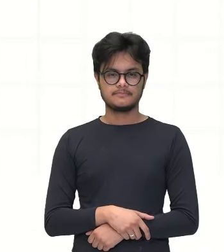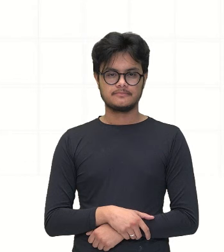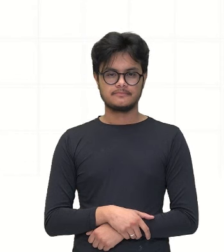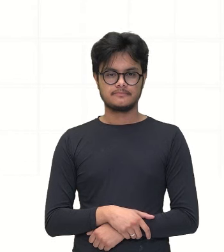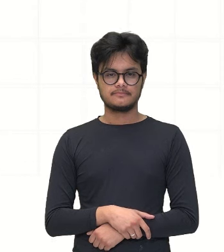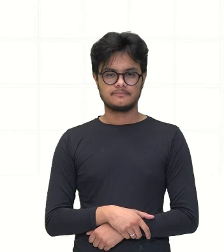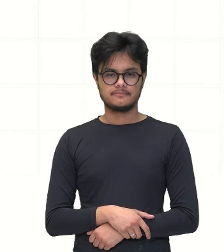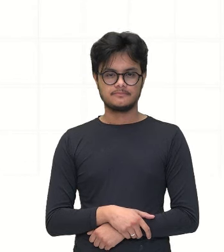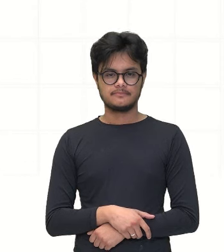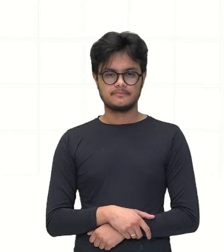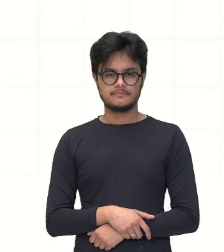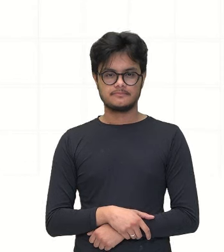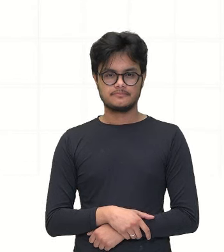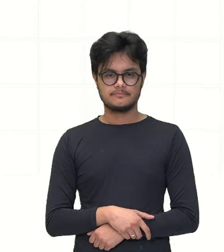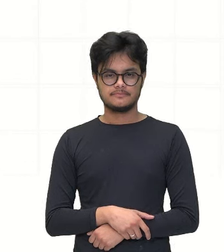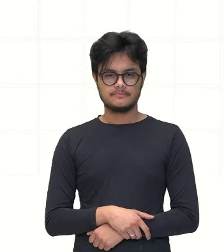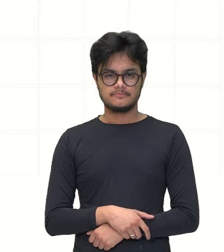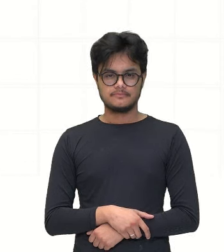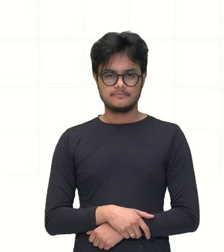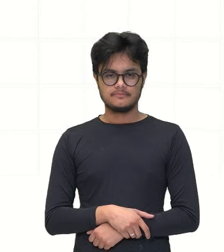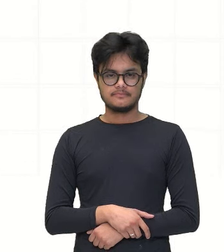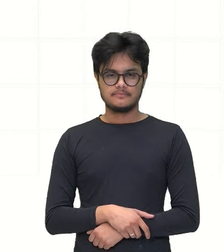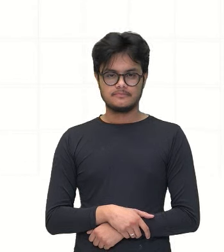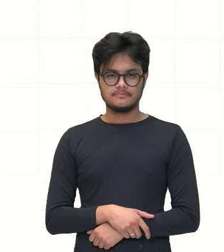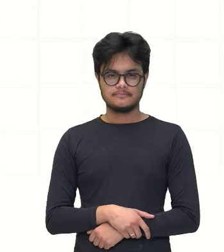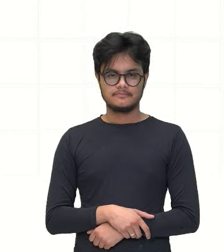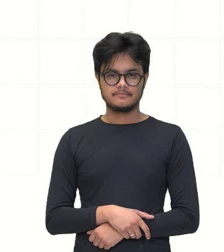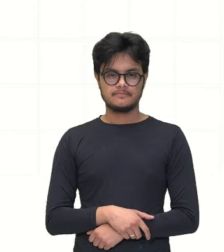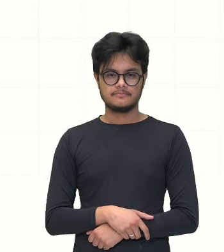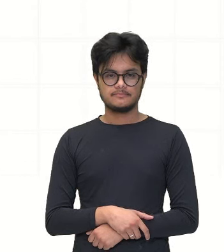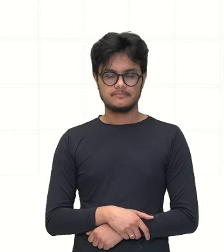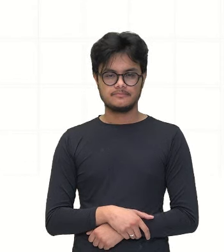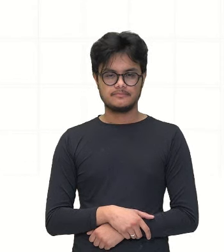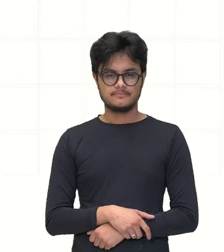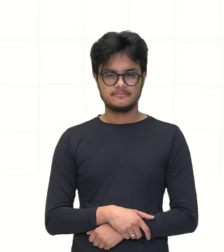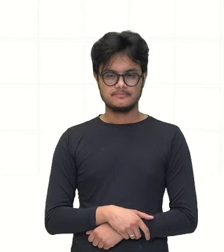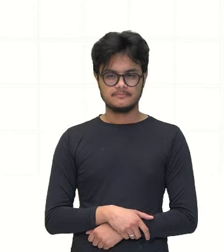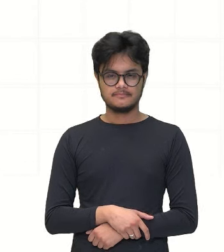questão número 1, que estava envolvendo razões,